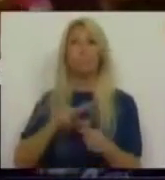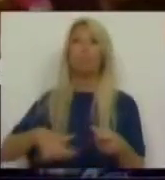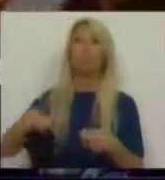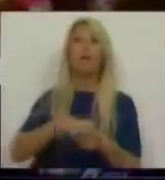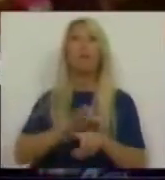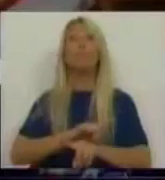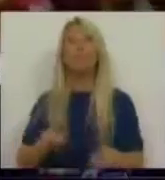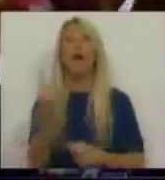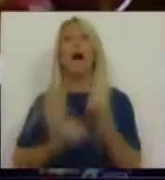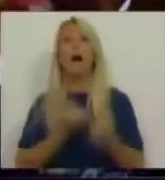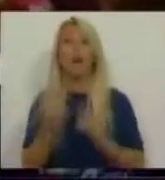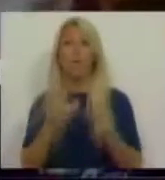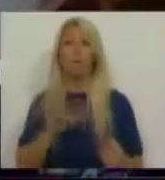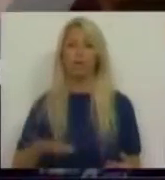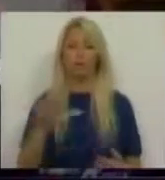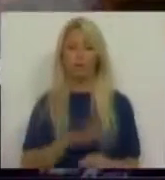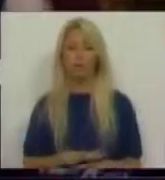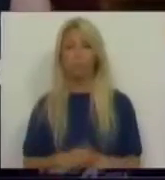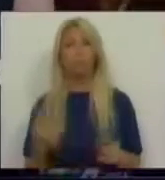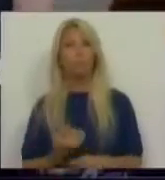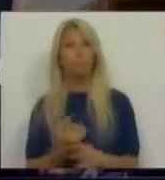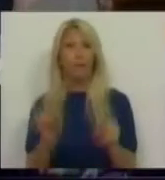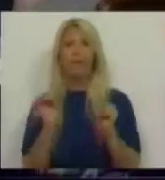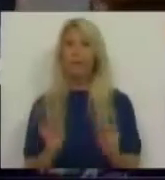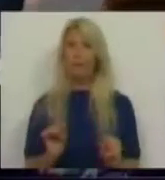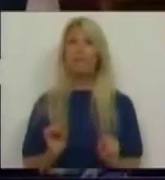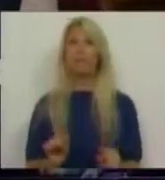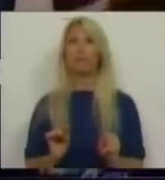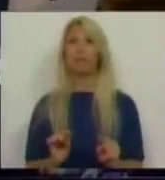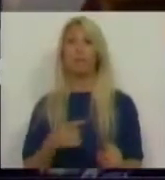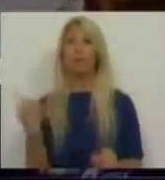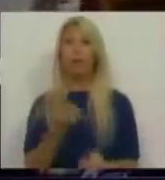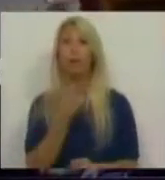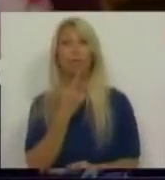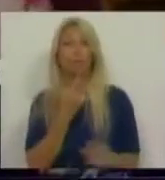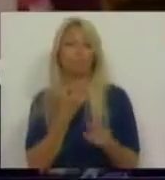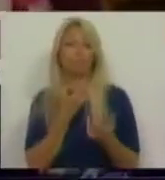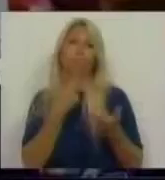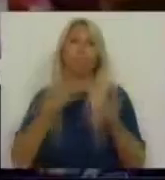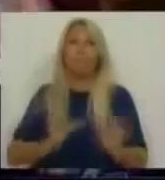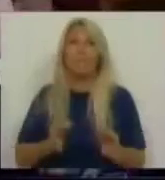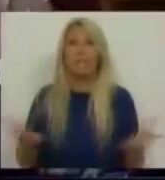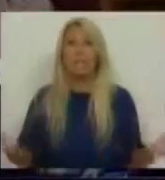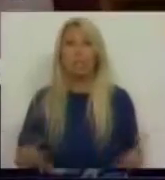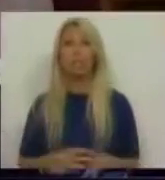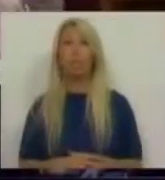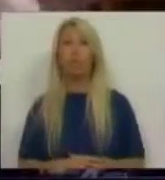em algumas situações, porque é disso que precisamos para, de facto,